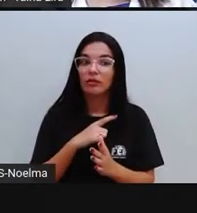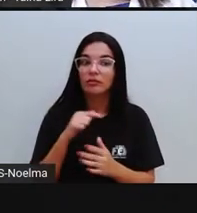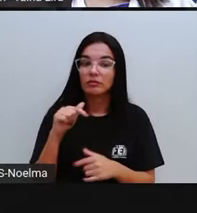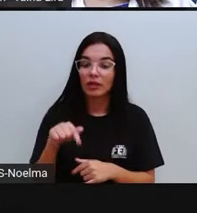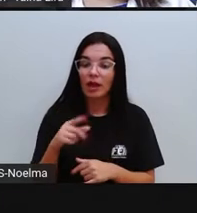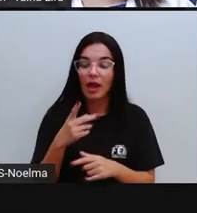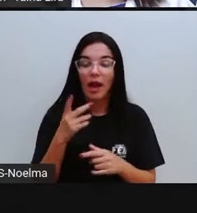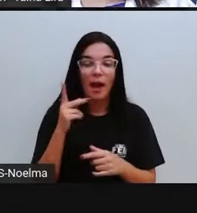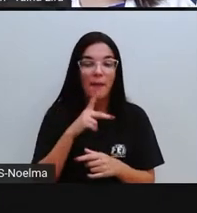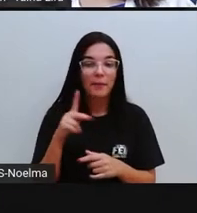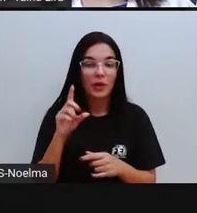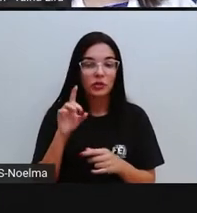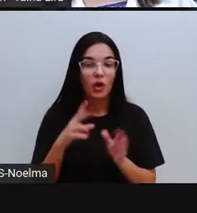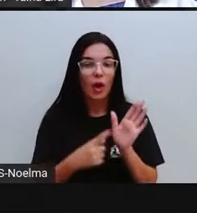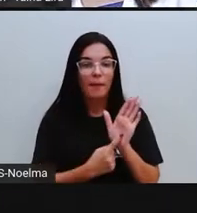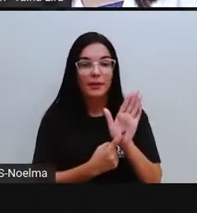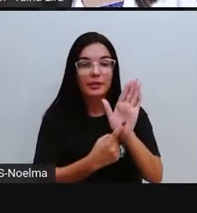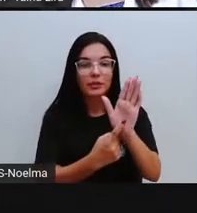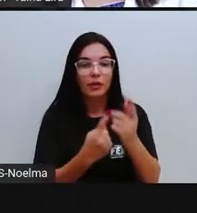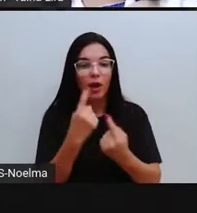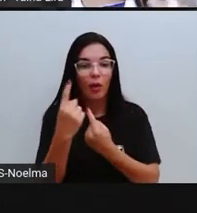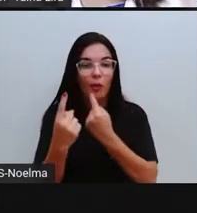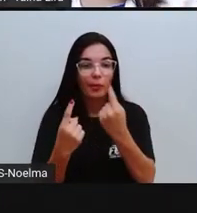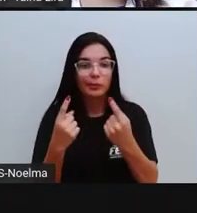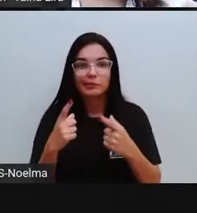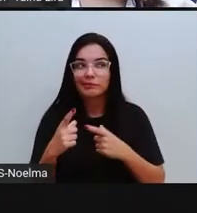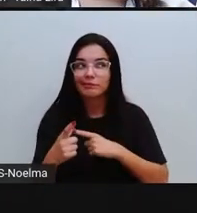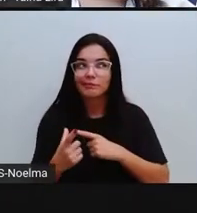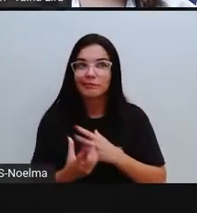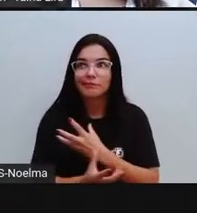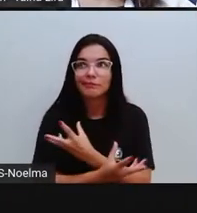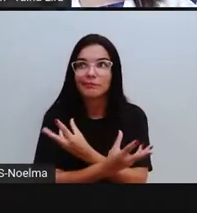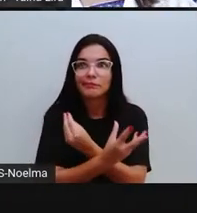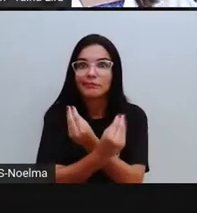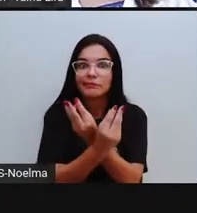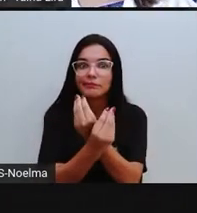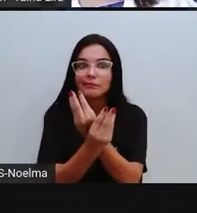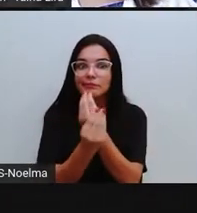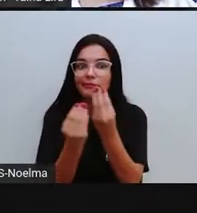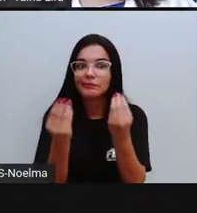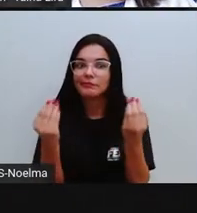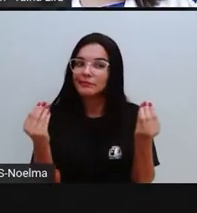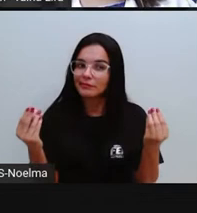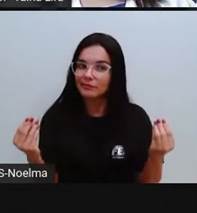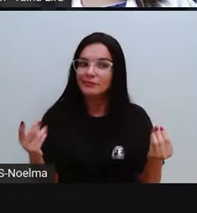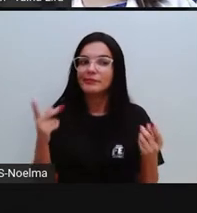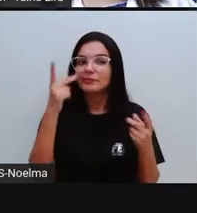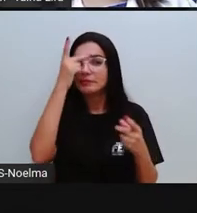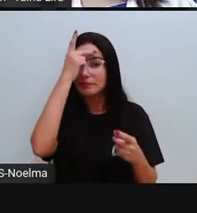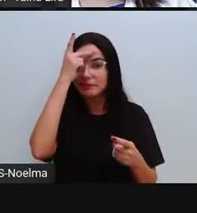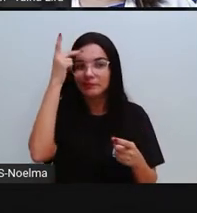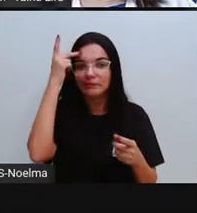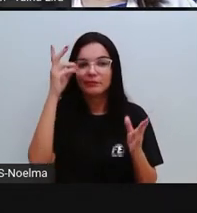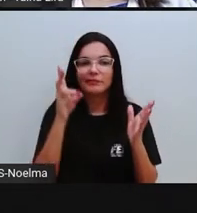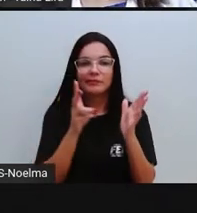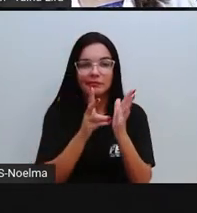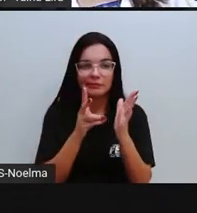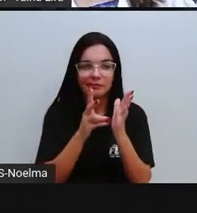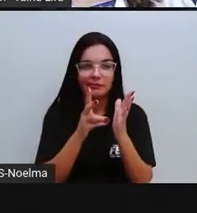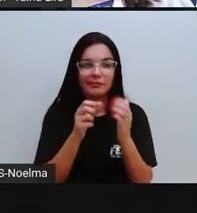apresentou alguns, existem vários outros povos indígenas, tá bom?